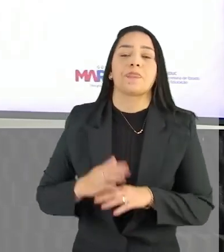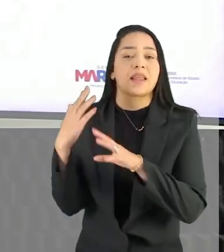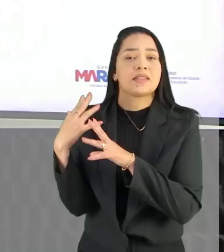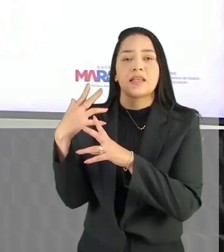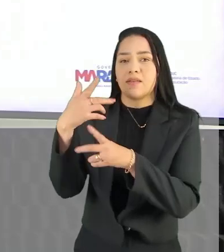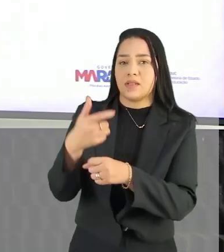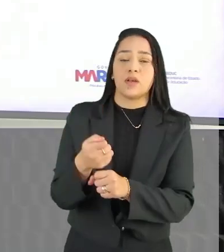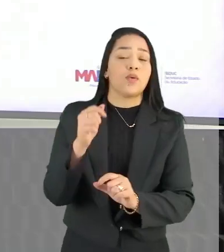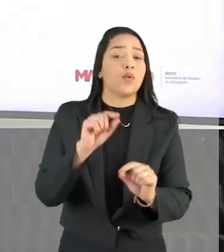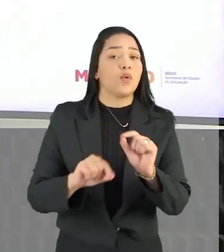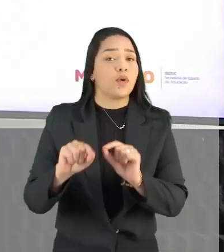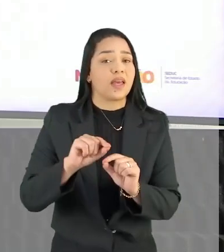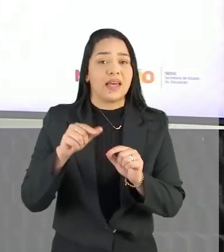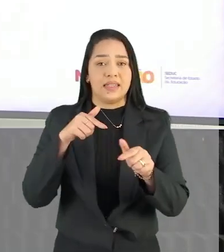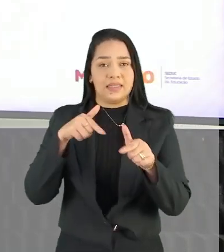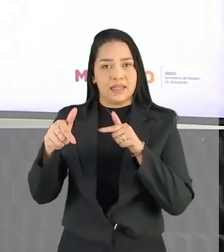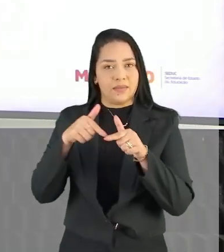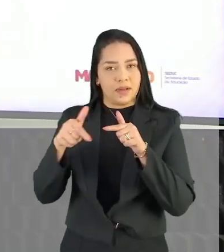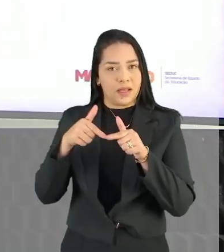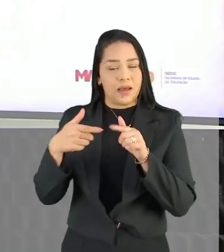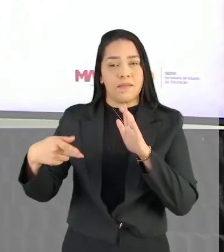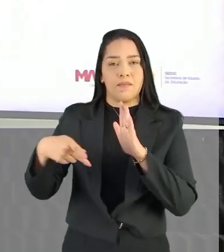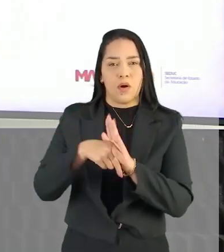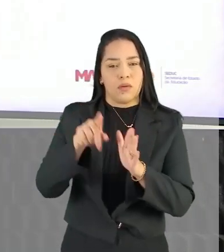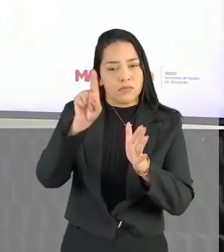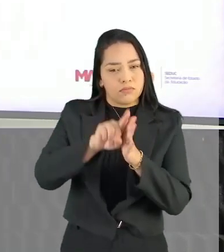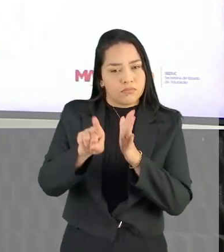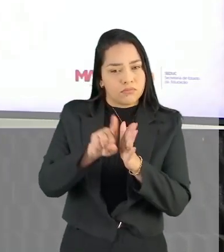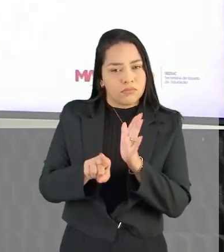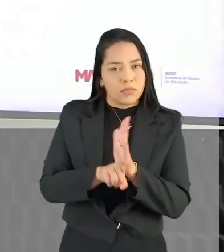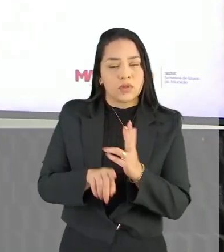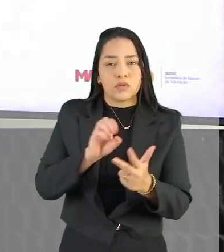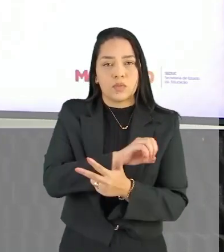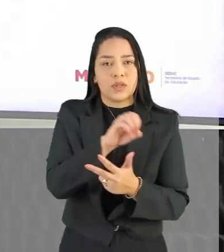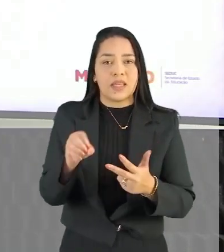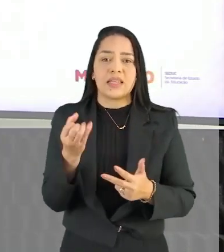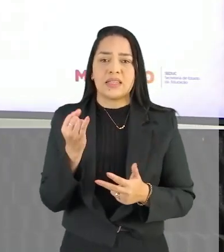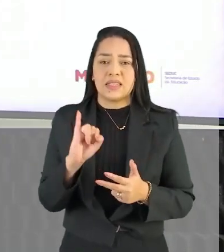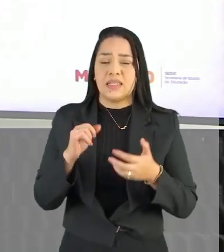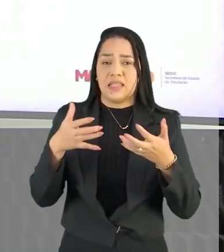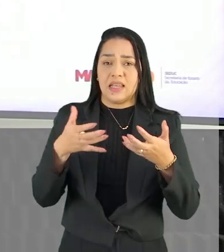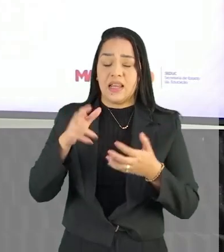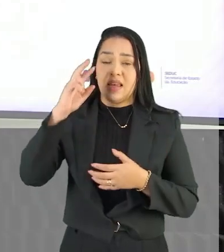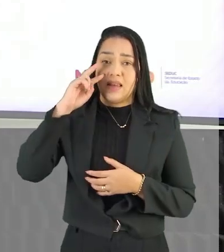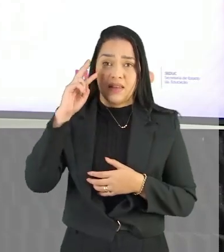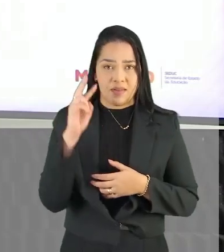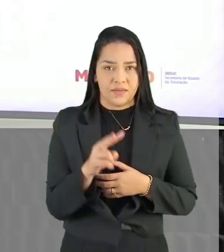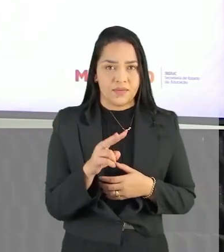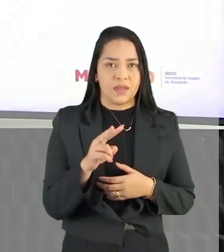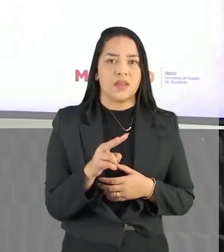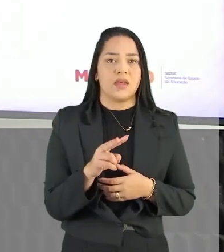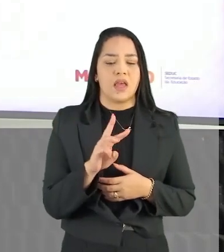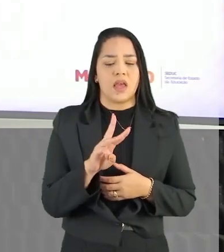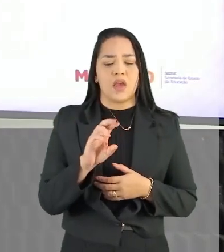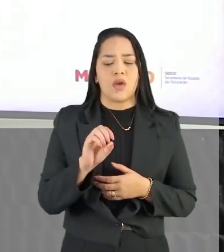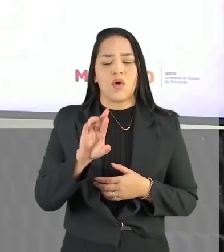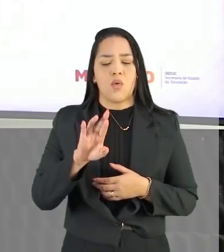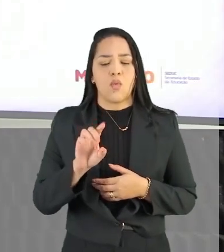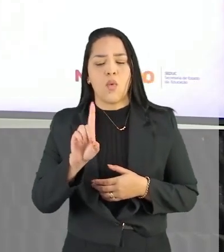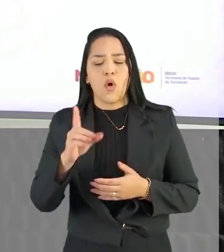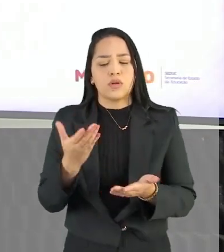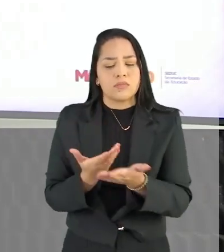revisão, especificamente, a gente vai trabalhar por meio de questões do Enem. Se vocês quiserem acessar as questões em Word, baixar,